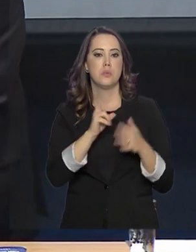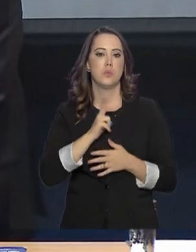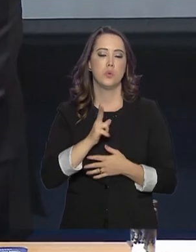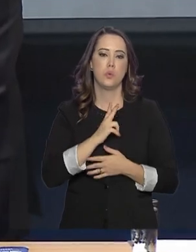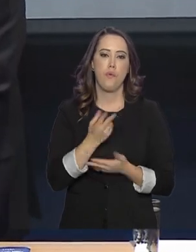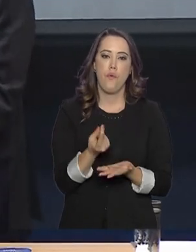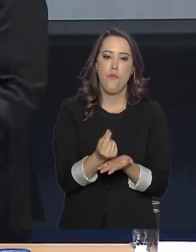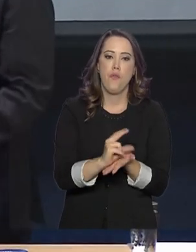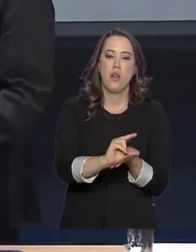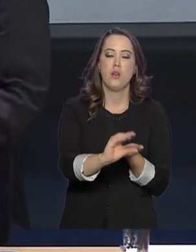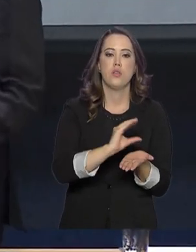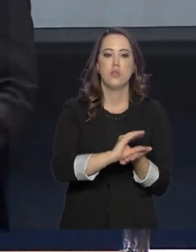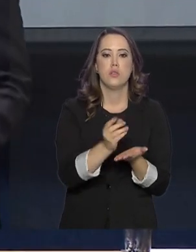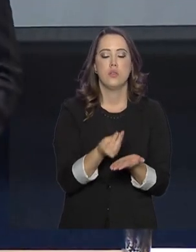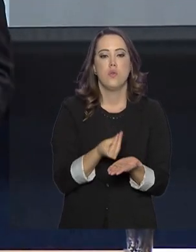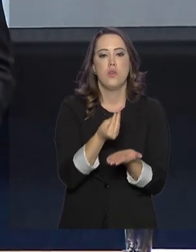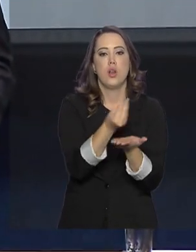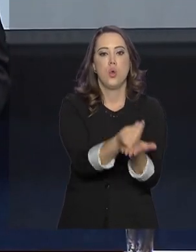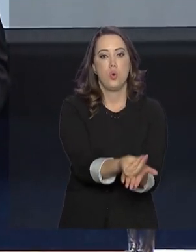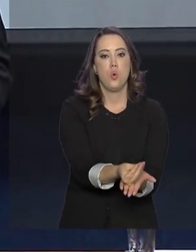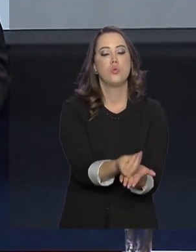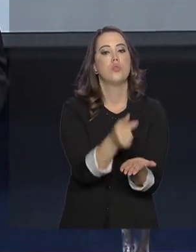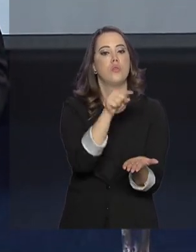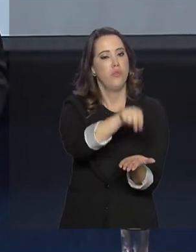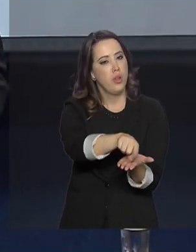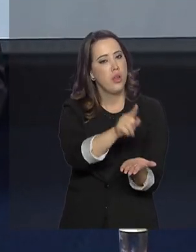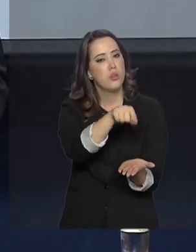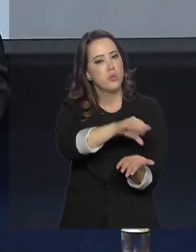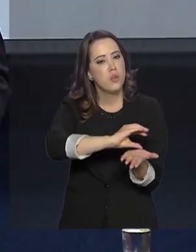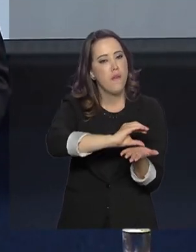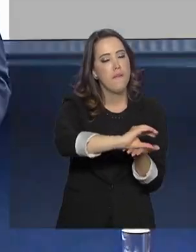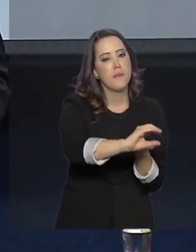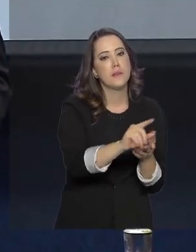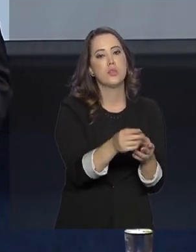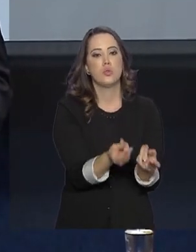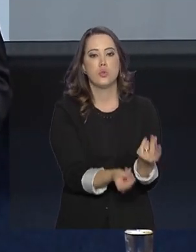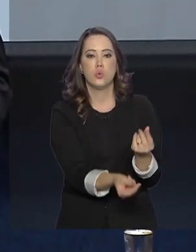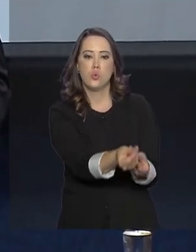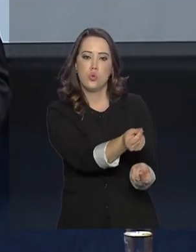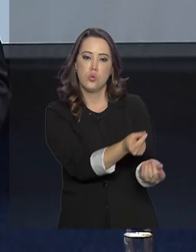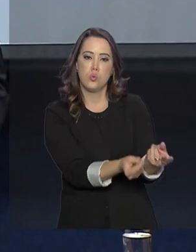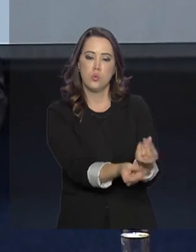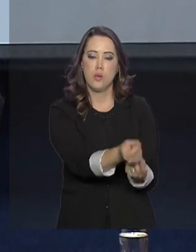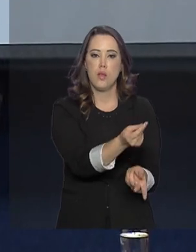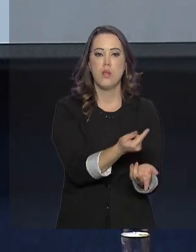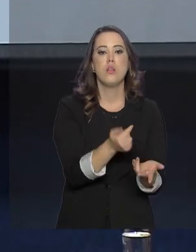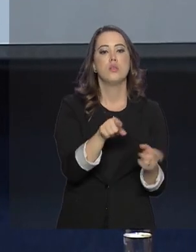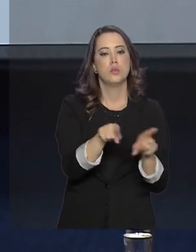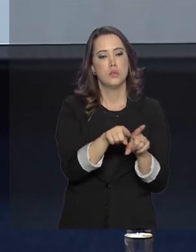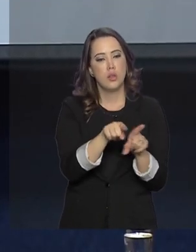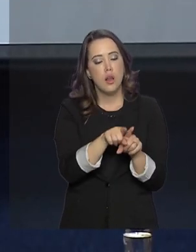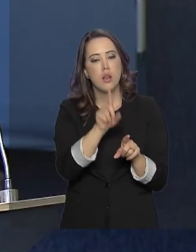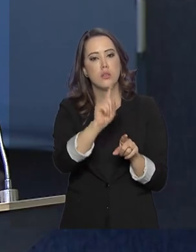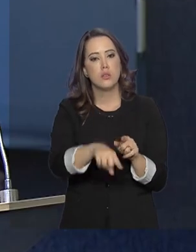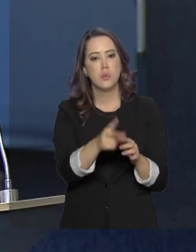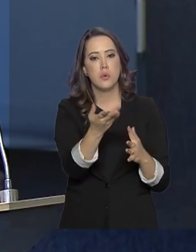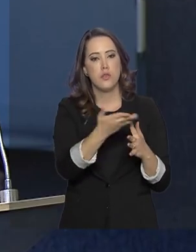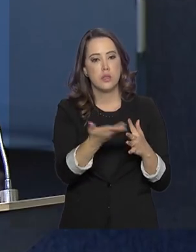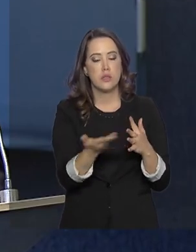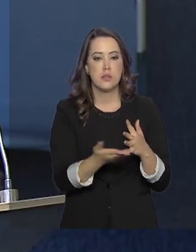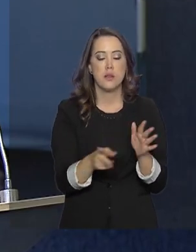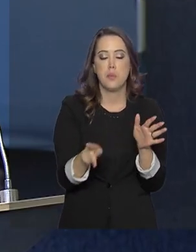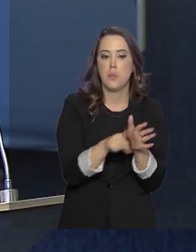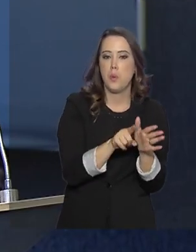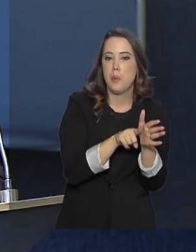cujos recursos de doações, por exemplo, sejam investidos no mercado financeiro e os rendimentos utilizados para financiar